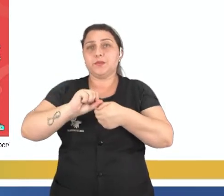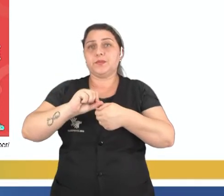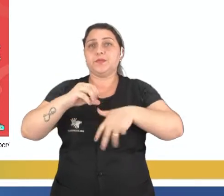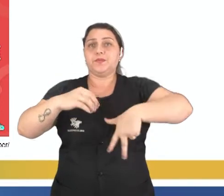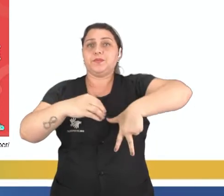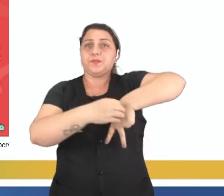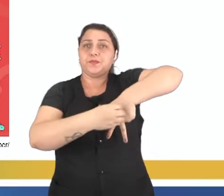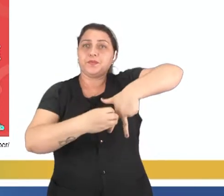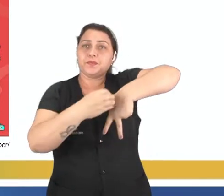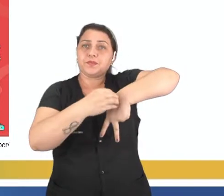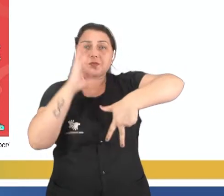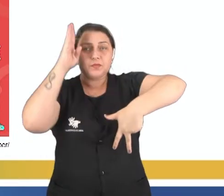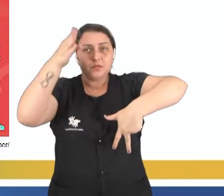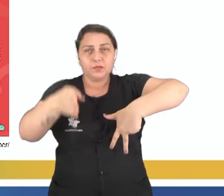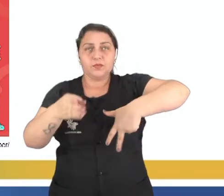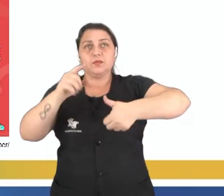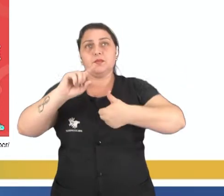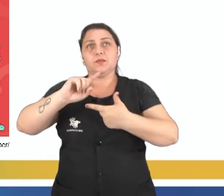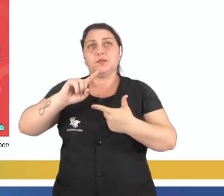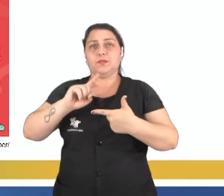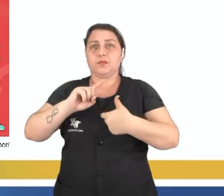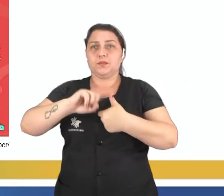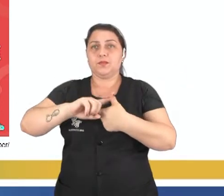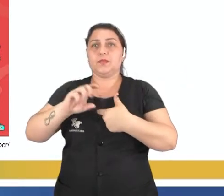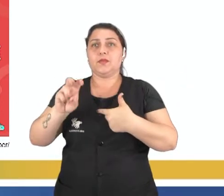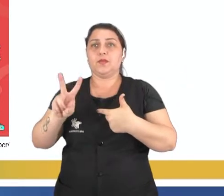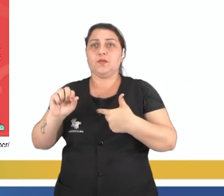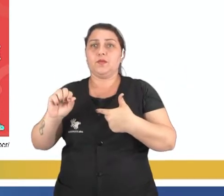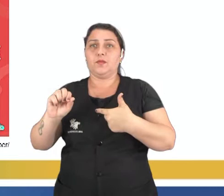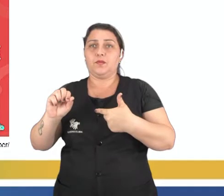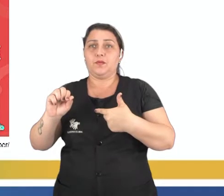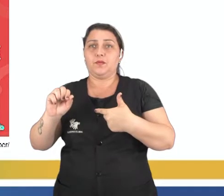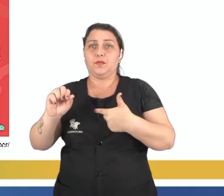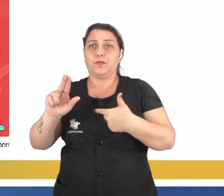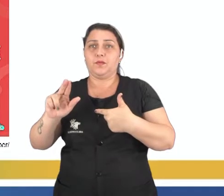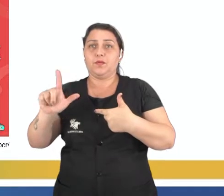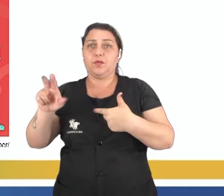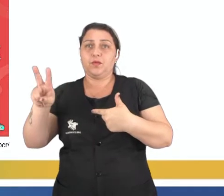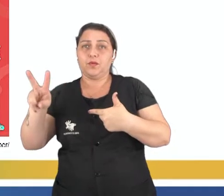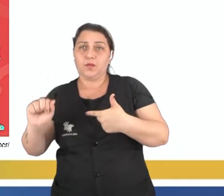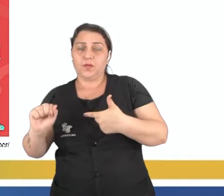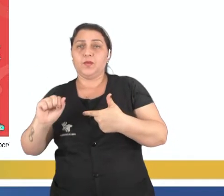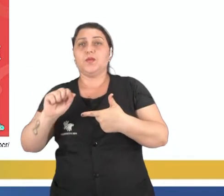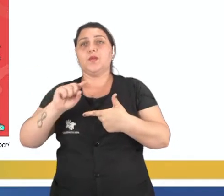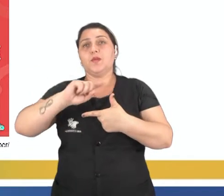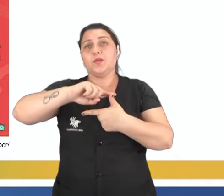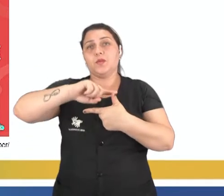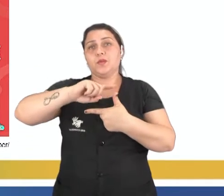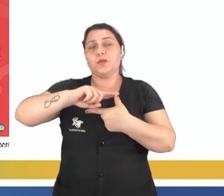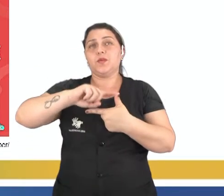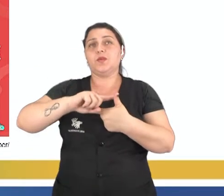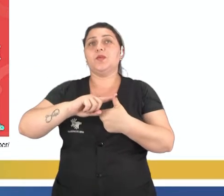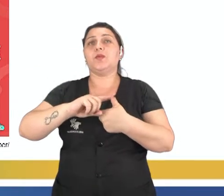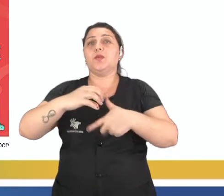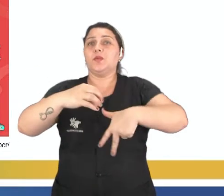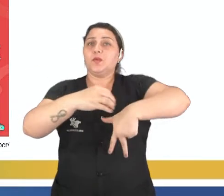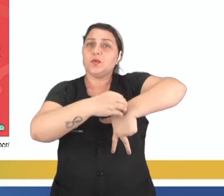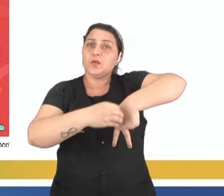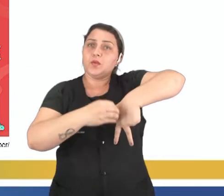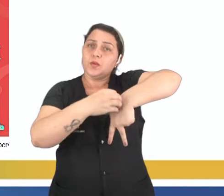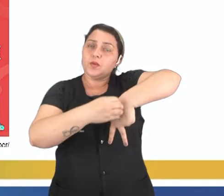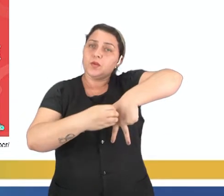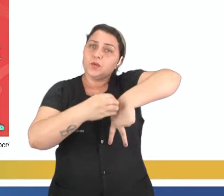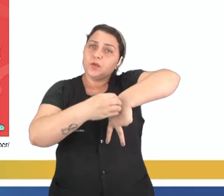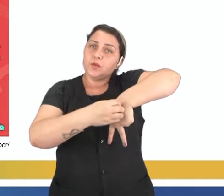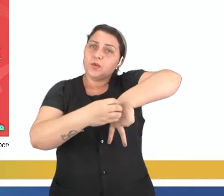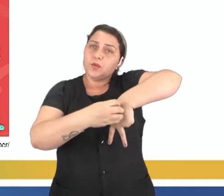órgãos, os principais, nós temos a vulva, a vulva é o nome que a gente dá para todos esses órgãos que estão